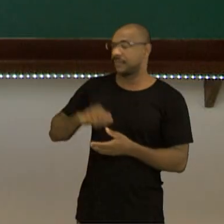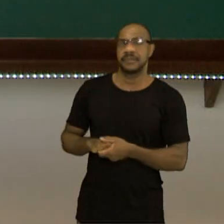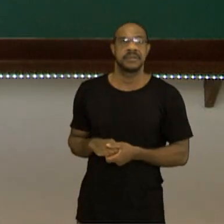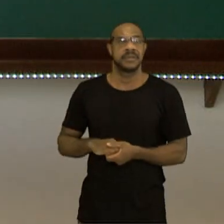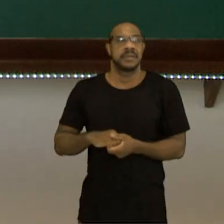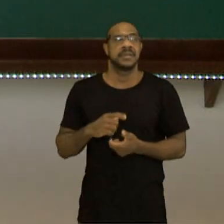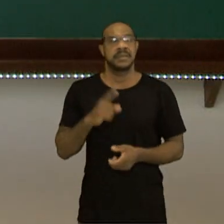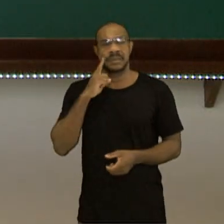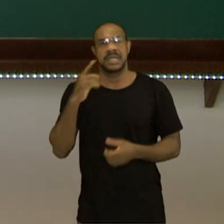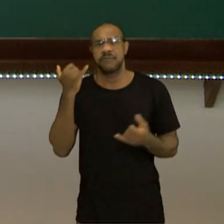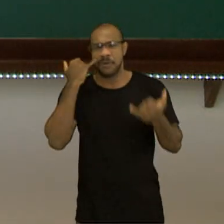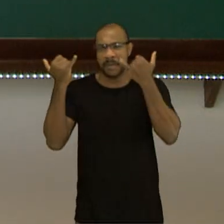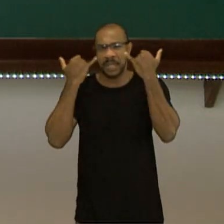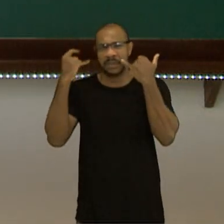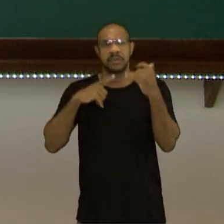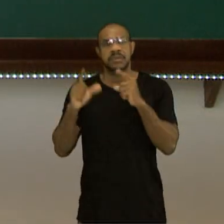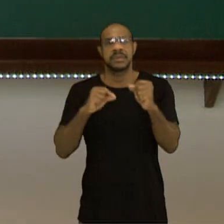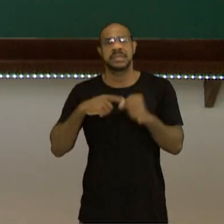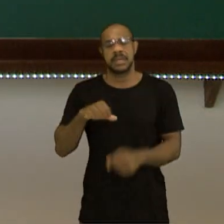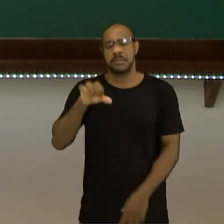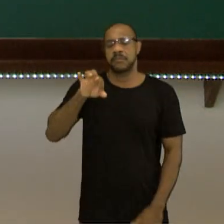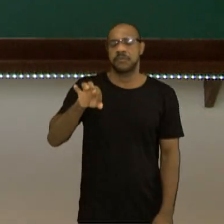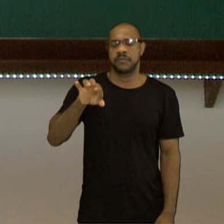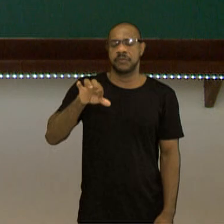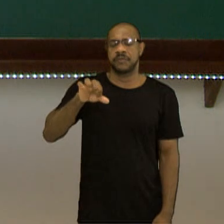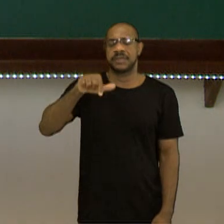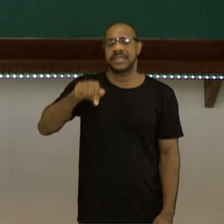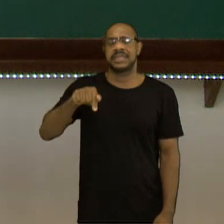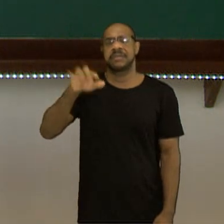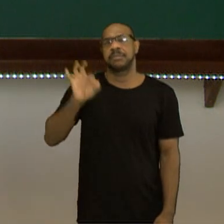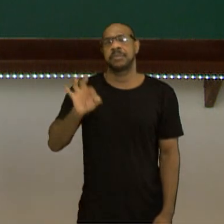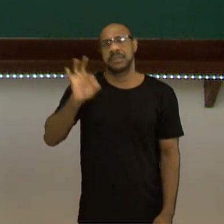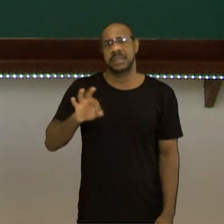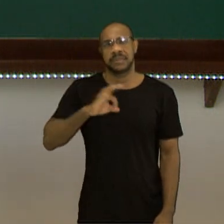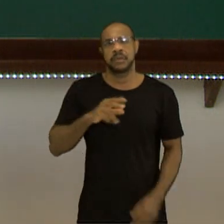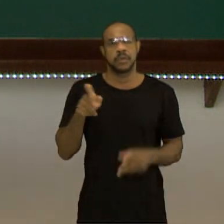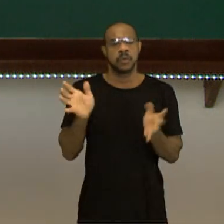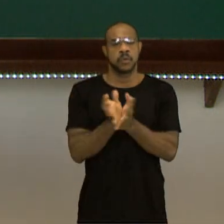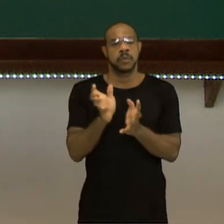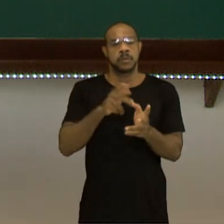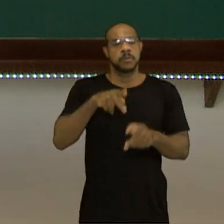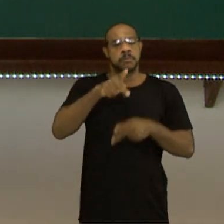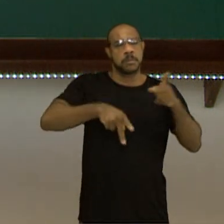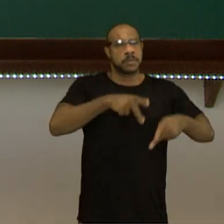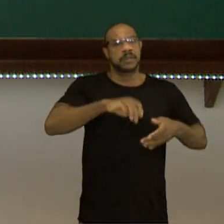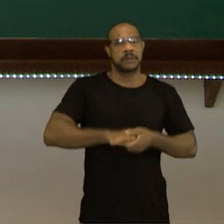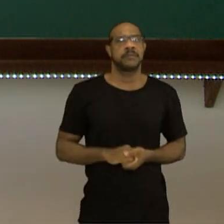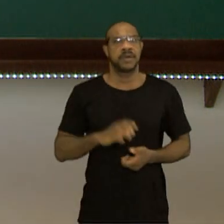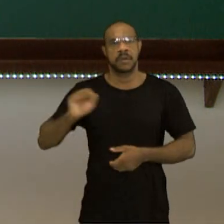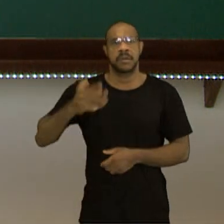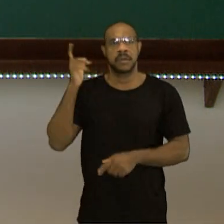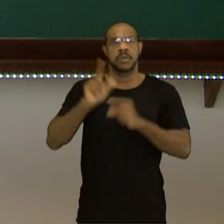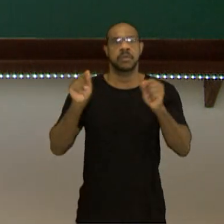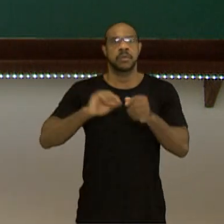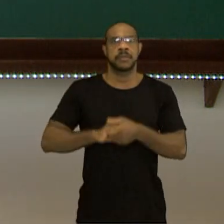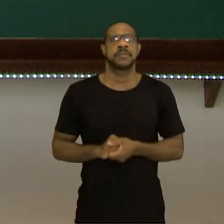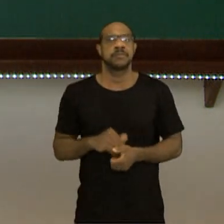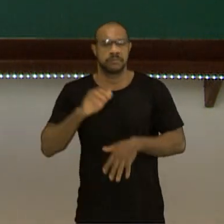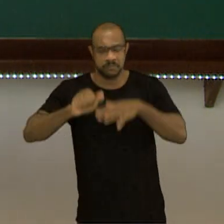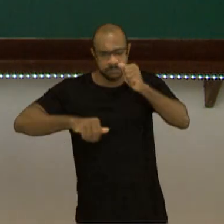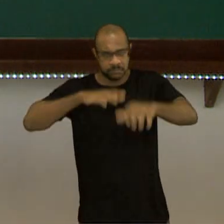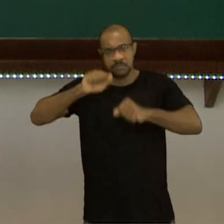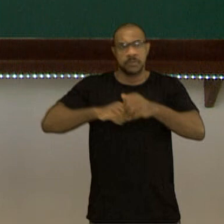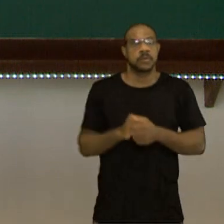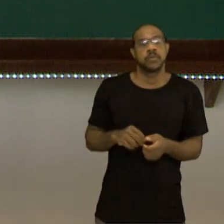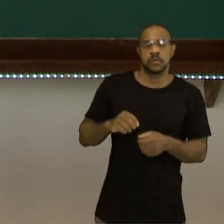Tem dados que colocam que eles eram 97% dessa população. Vai ocorrer o chamado a convocação dos